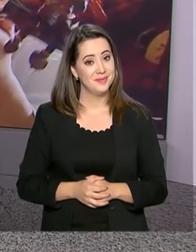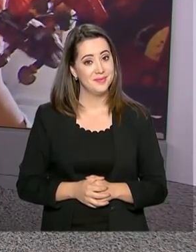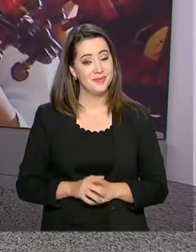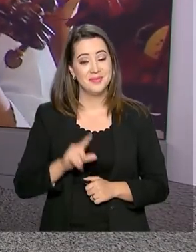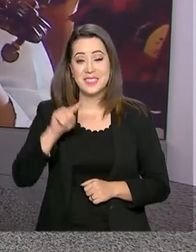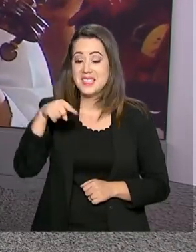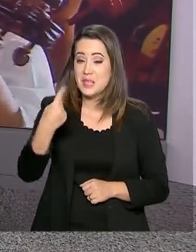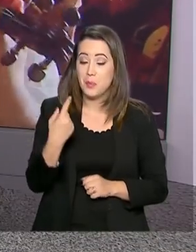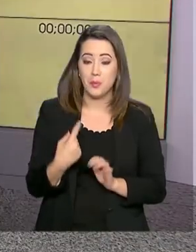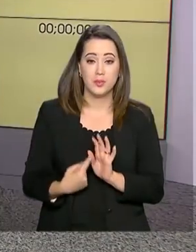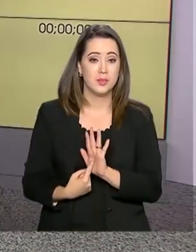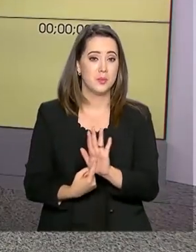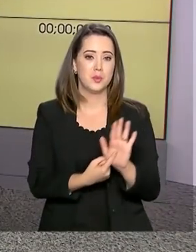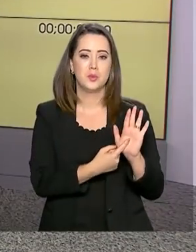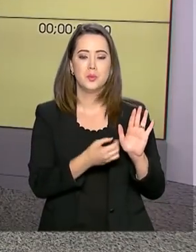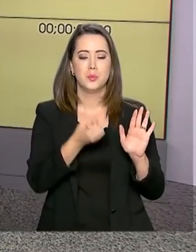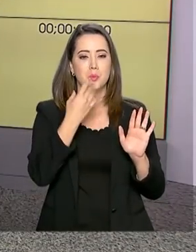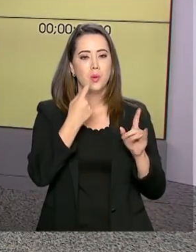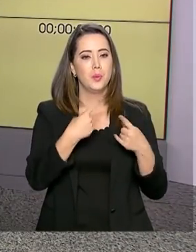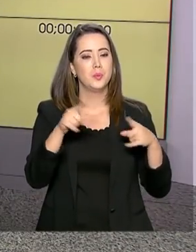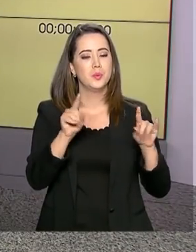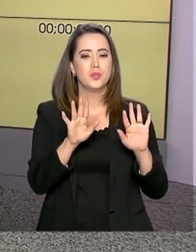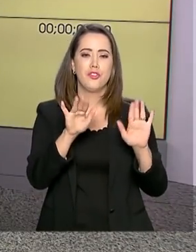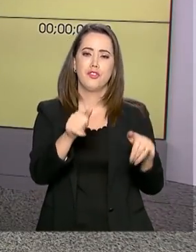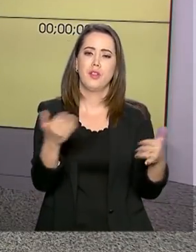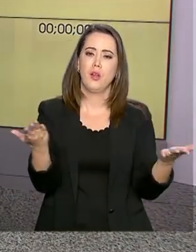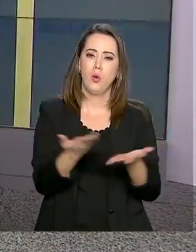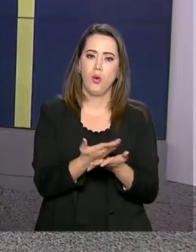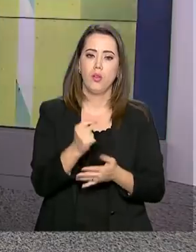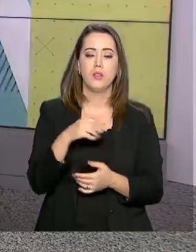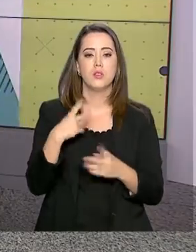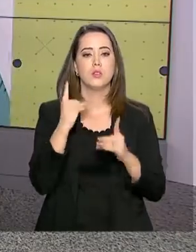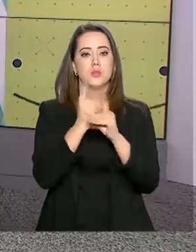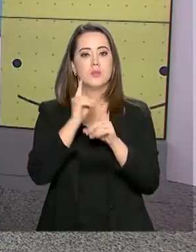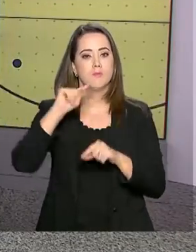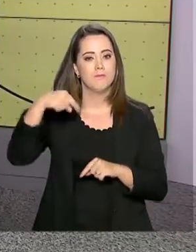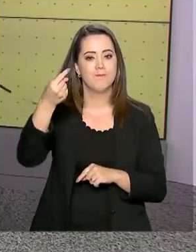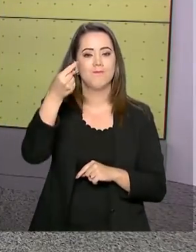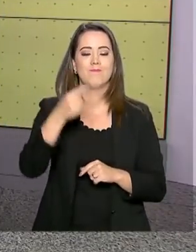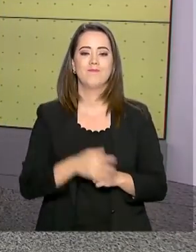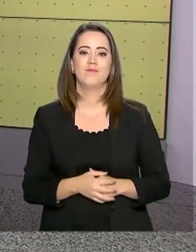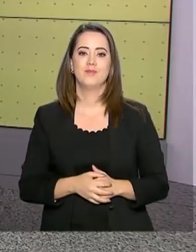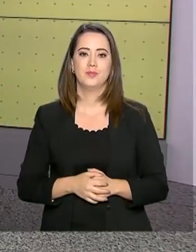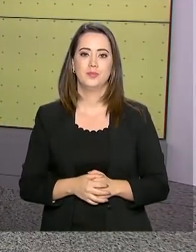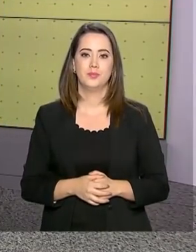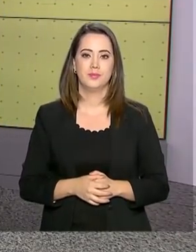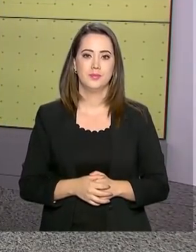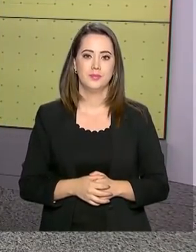E depois dessa mostra de boa música, eu encerro por aqui. Nos encontramos na próxima edição. Até lá.